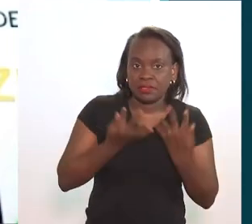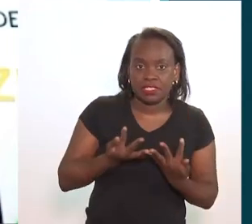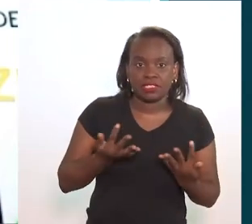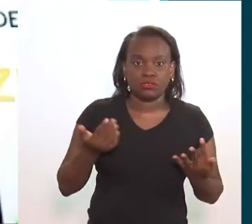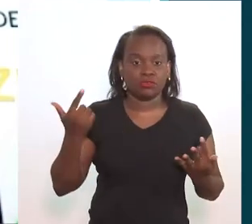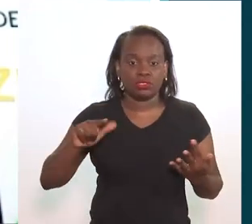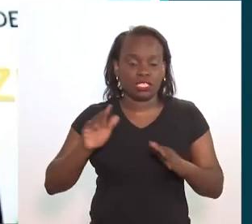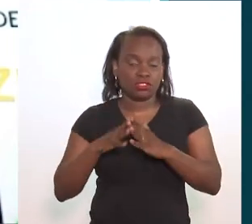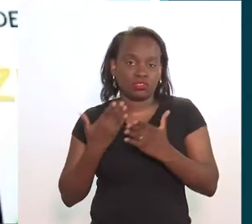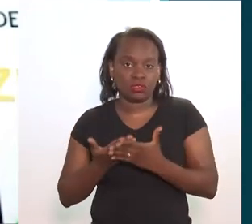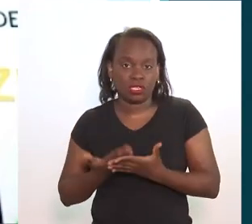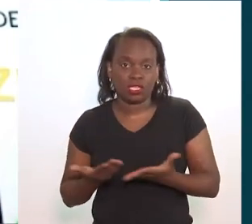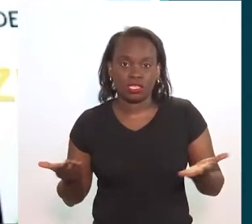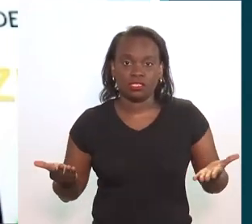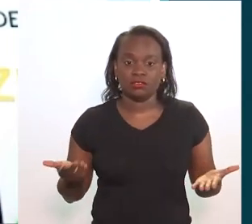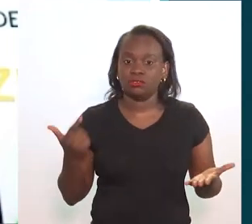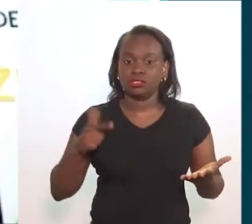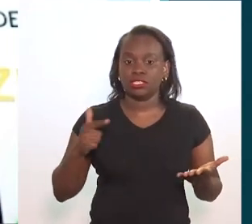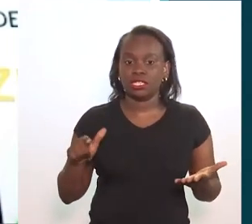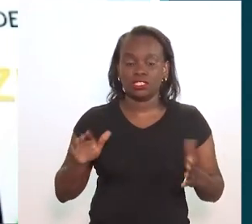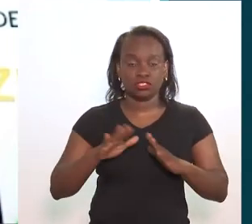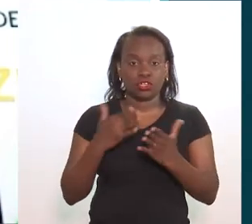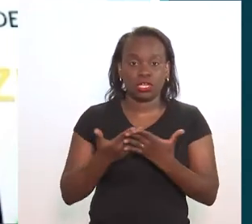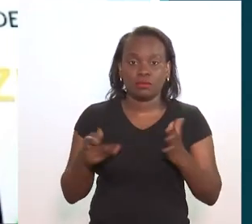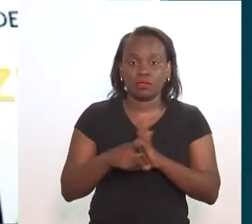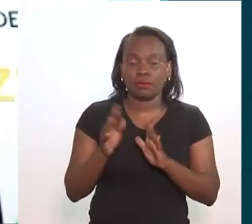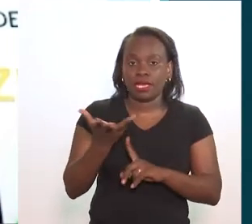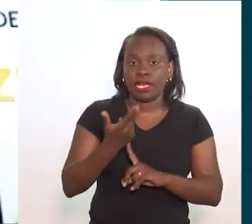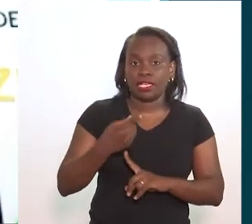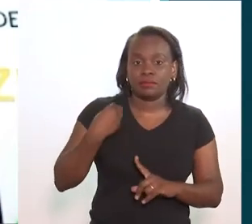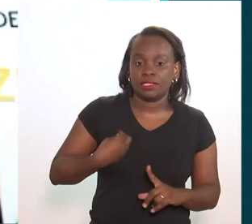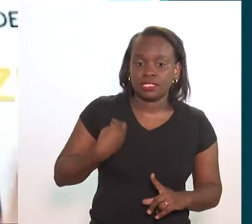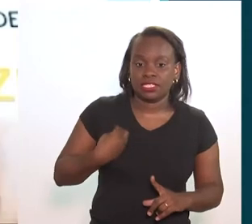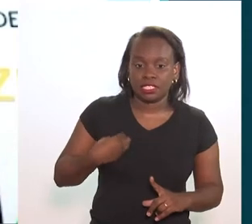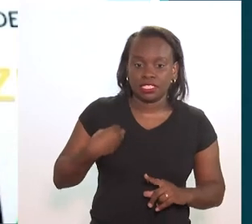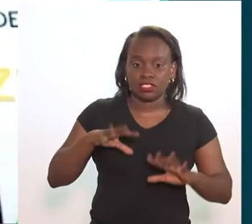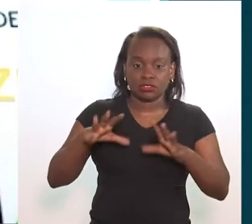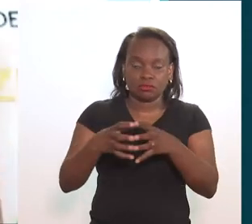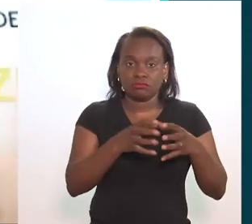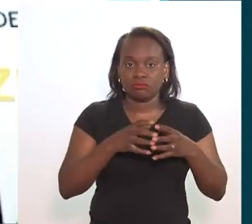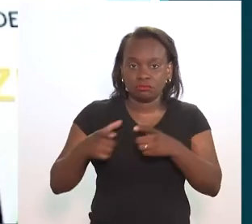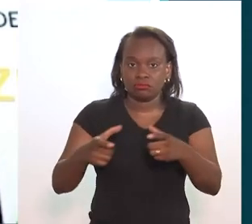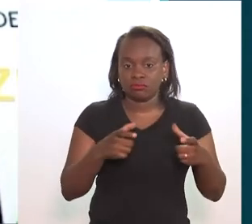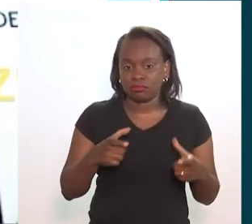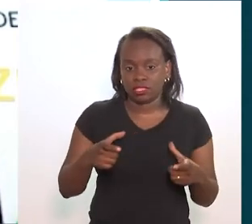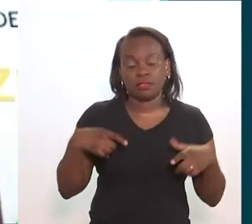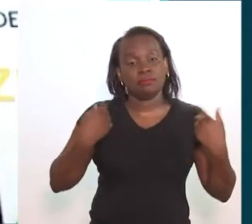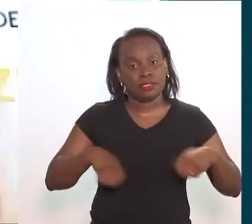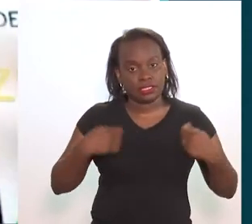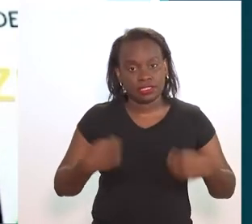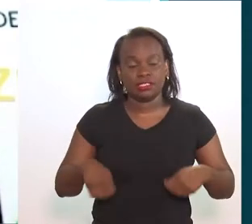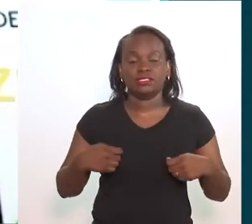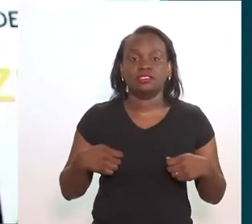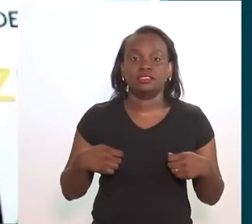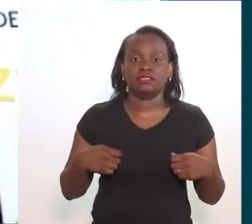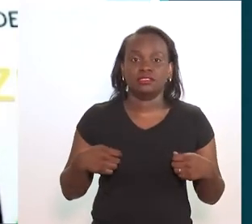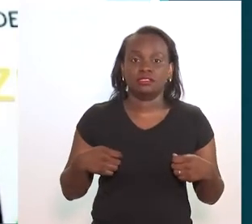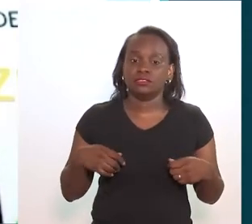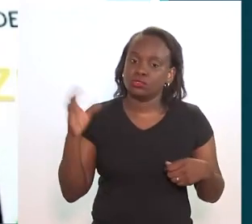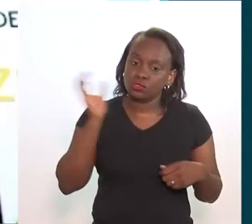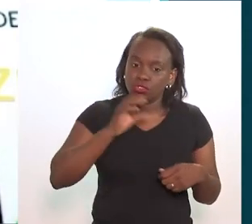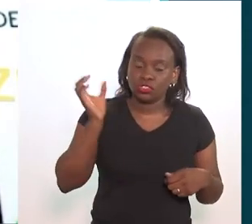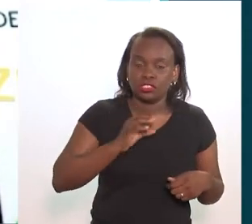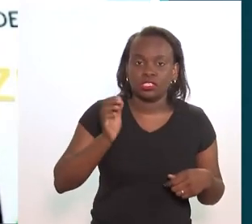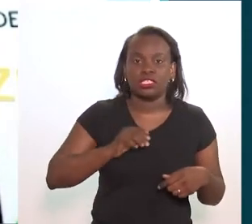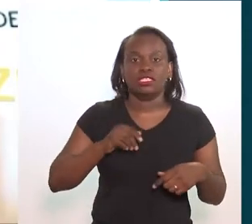apoio, a gente não tem isso na comunidade, não tem na família, não tem na escola, não tem nas escolas de artes presentes nas nossas